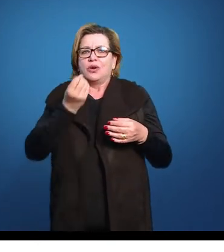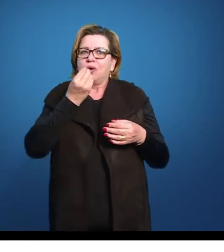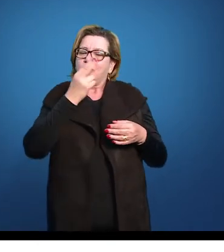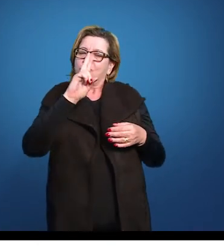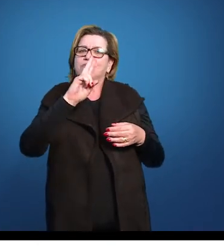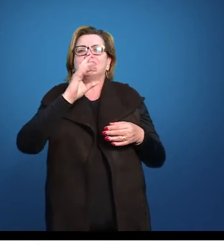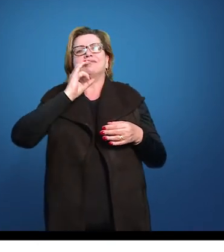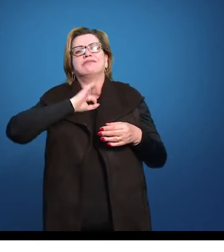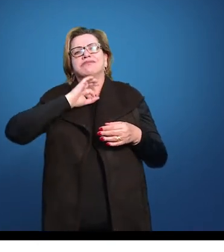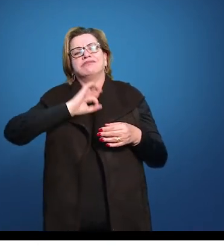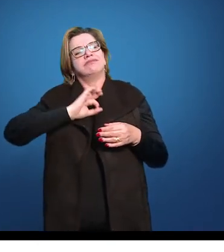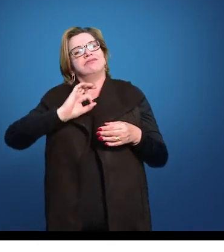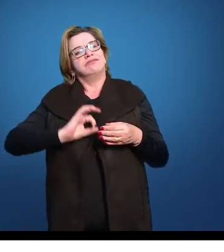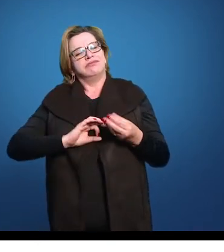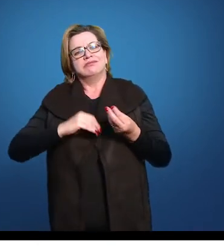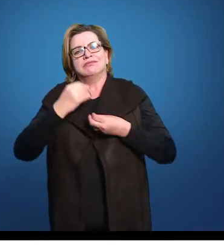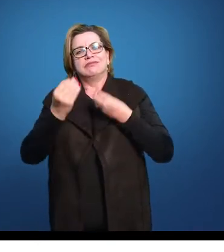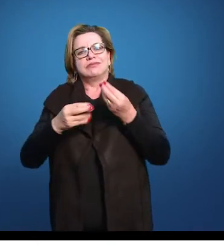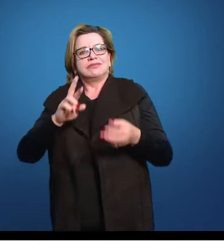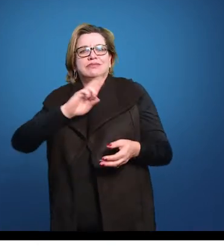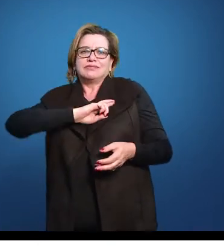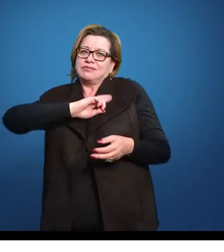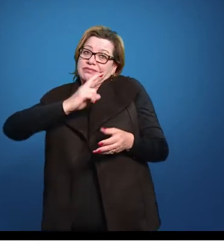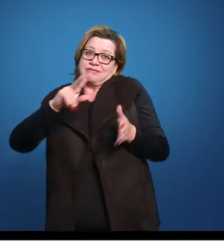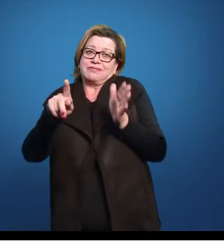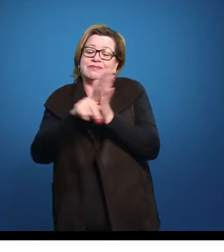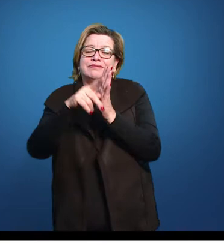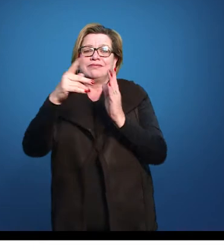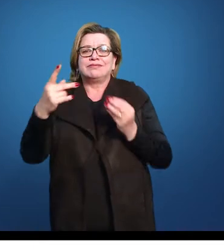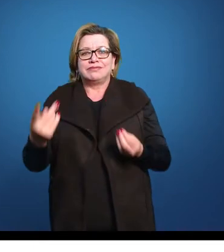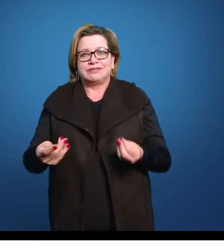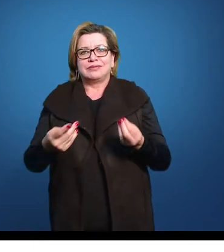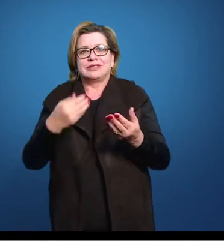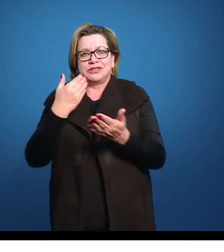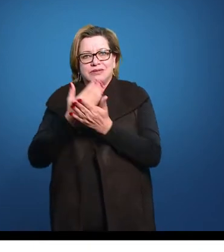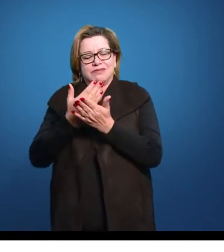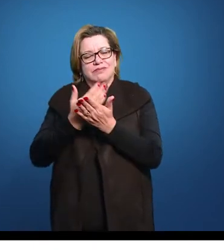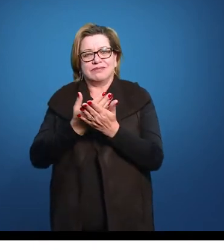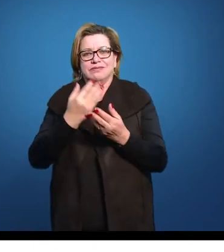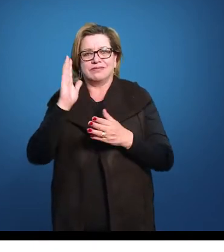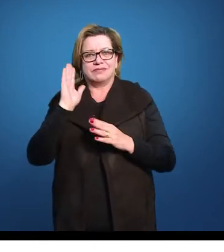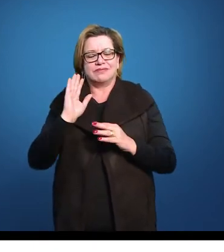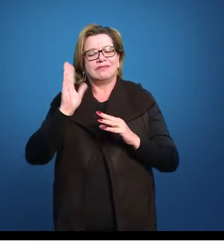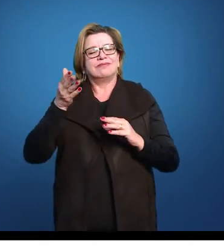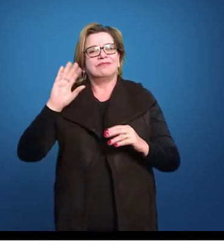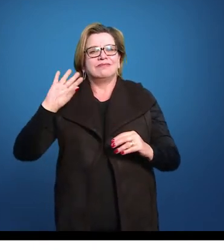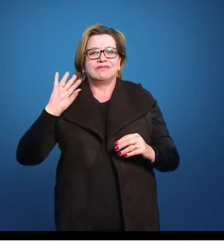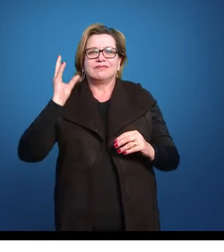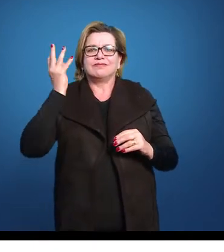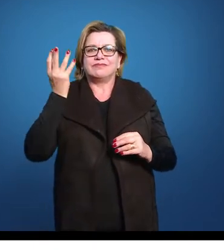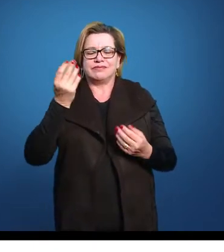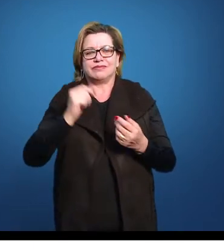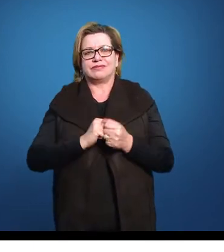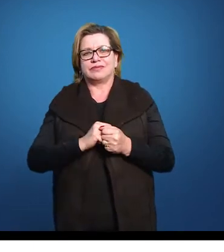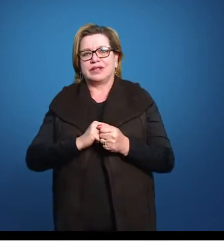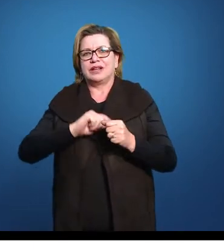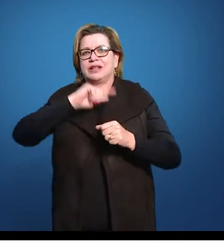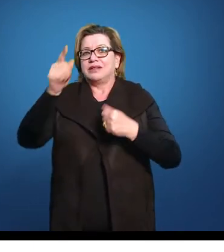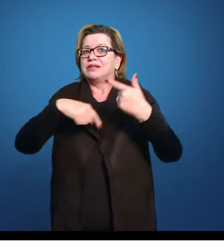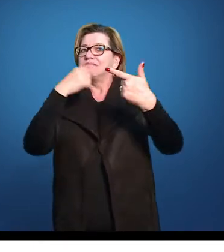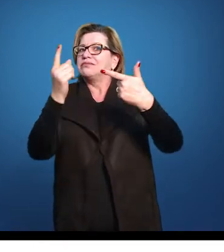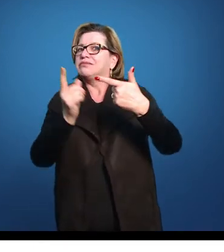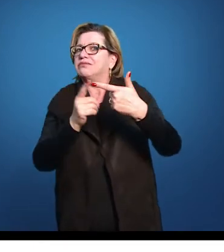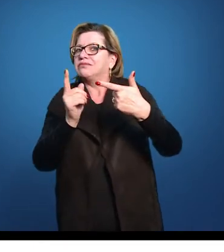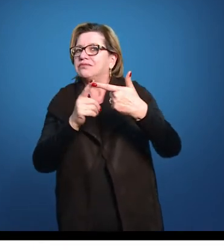cargos religiosos, como é o caso dos dois padres que a gente estudou nessa época das manifestações literárias. O segundo momento da nossa